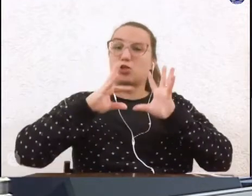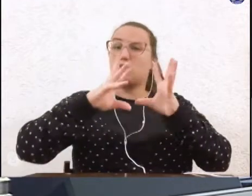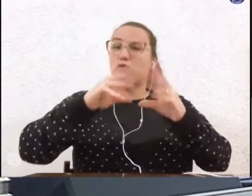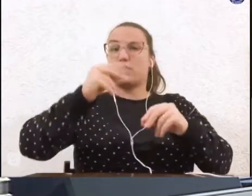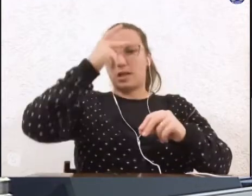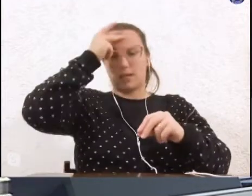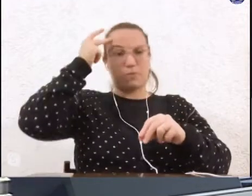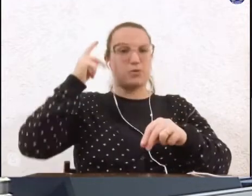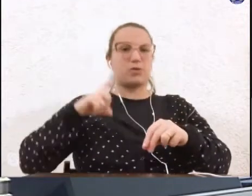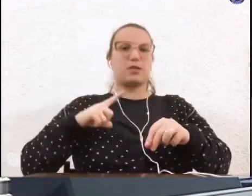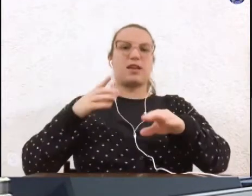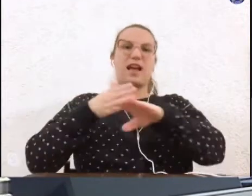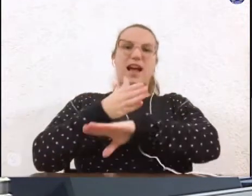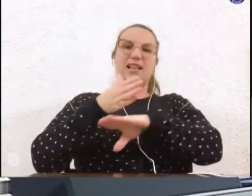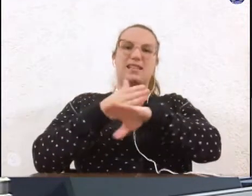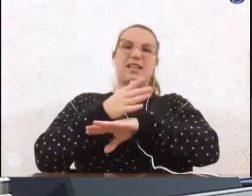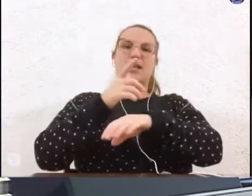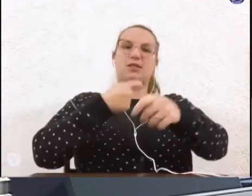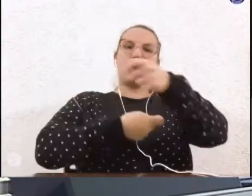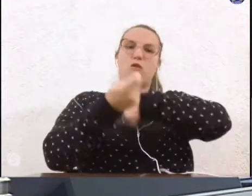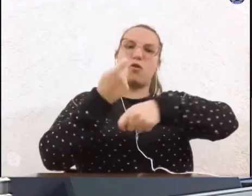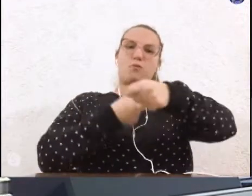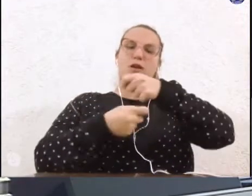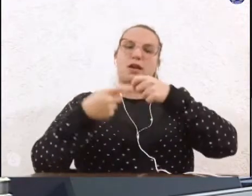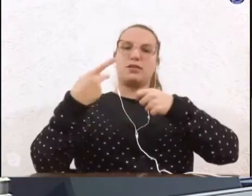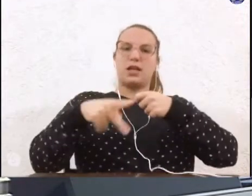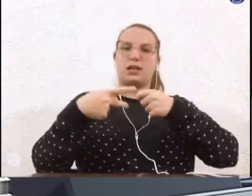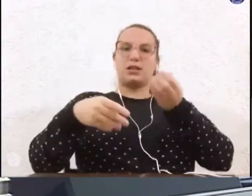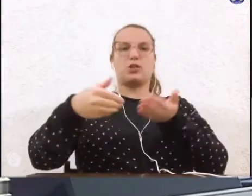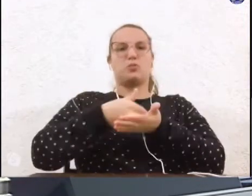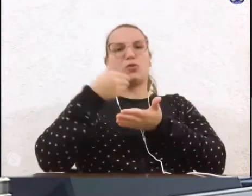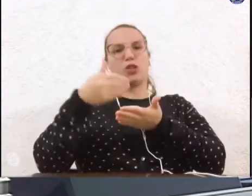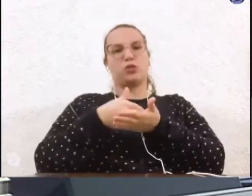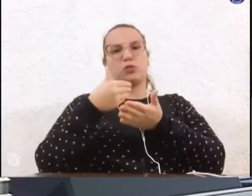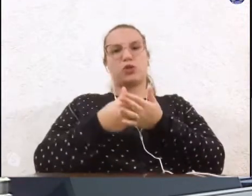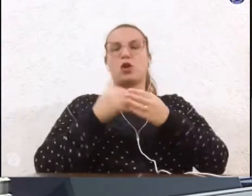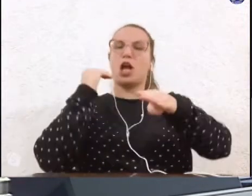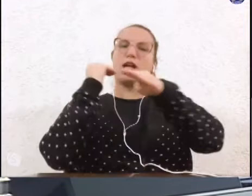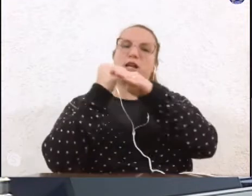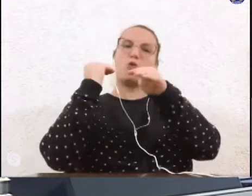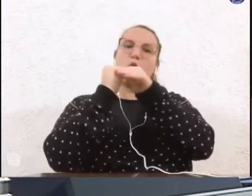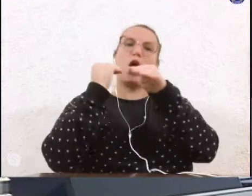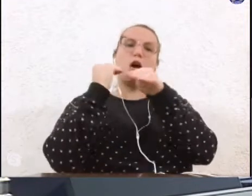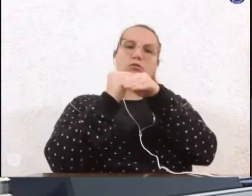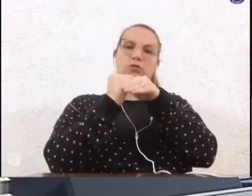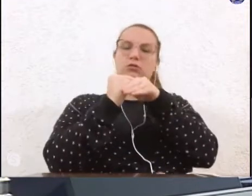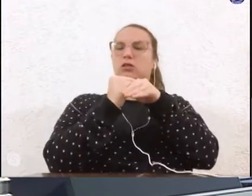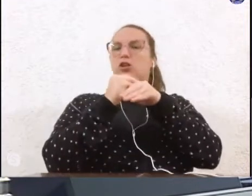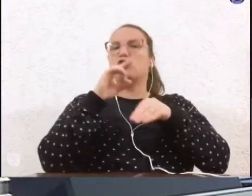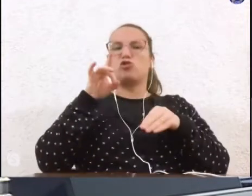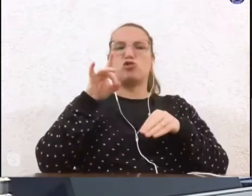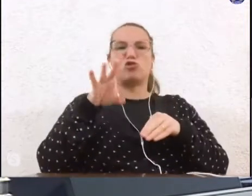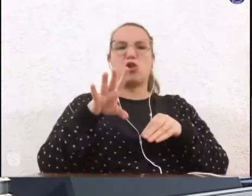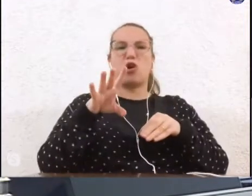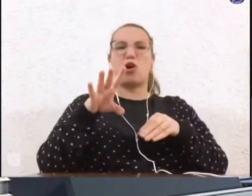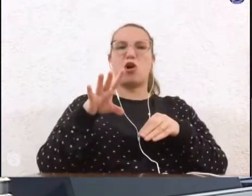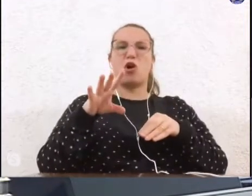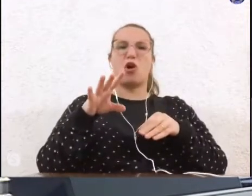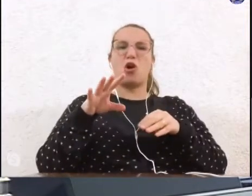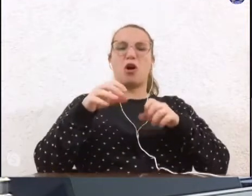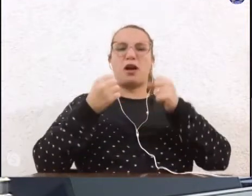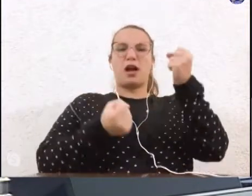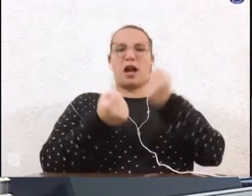ao comércio de nossa cidade de forma igualitária e não somente por drive-thru